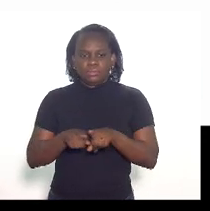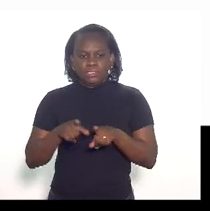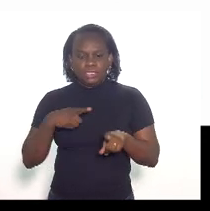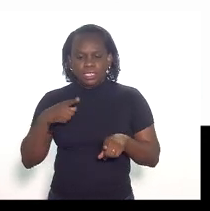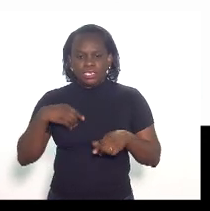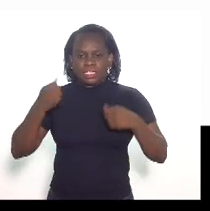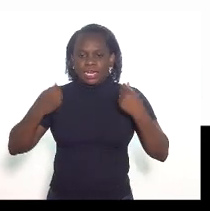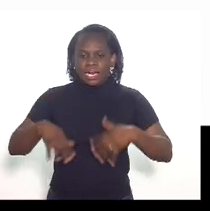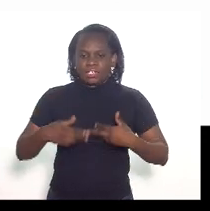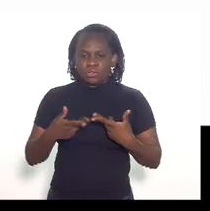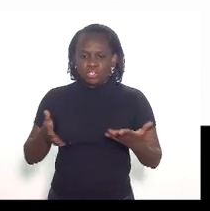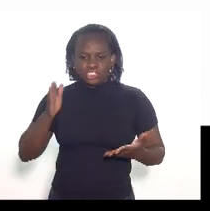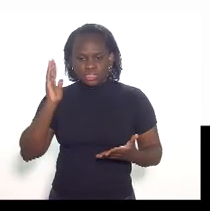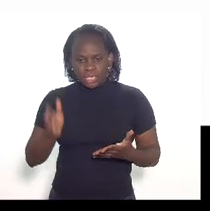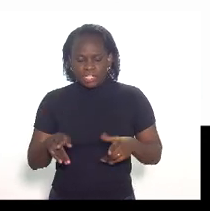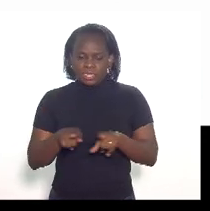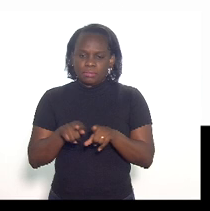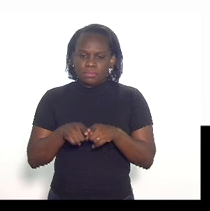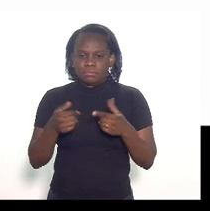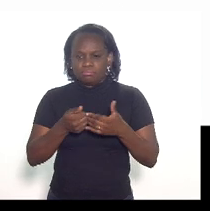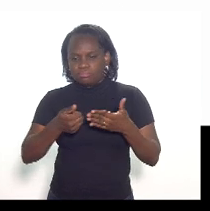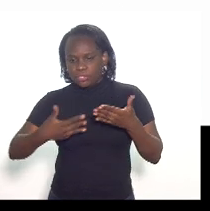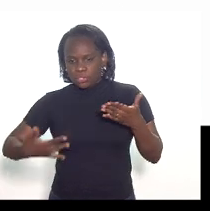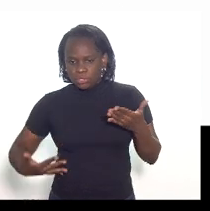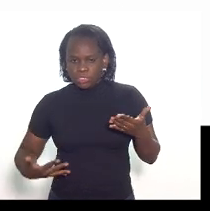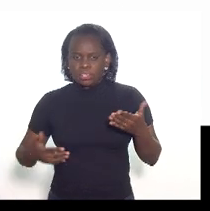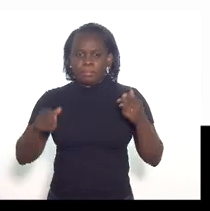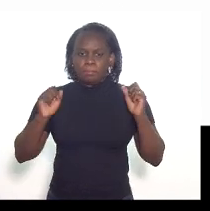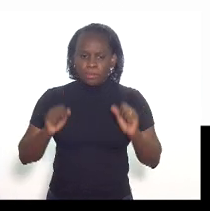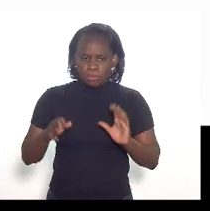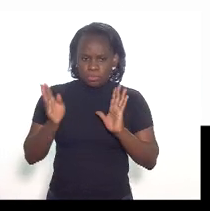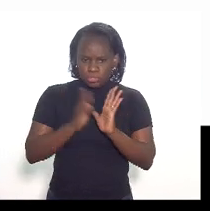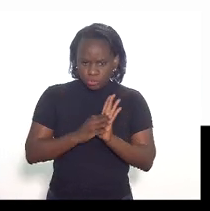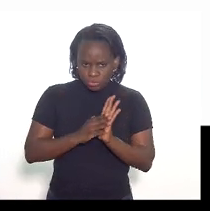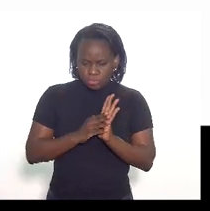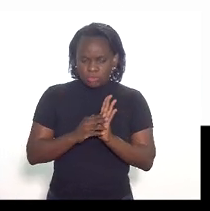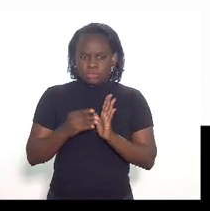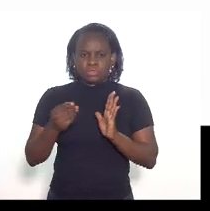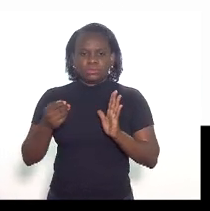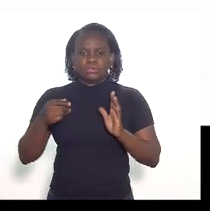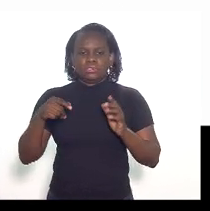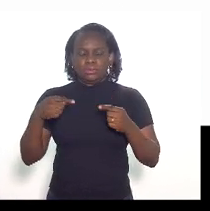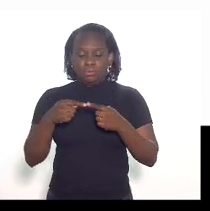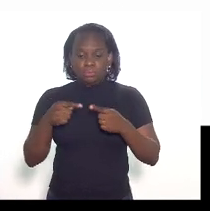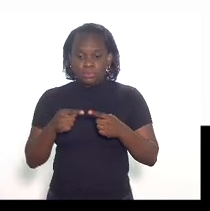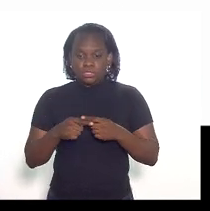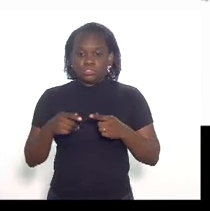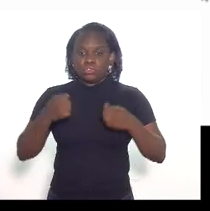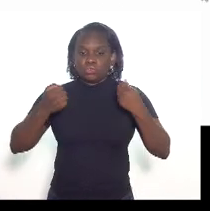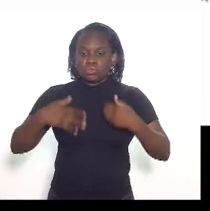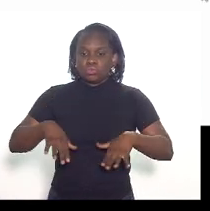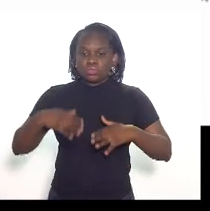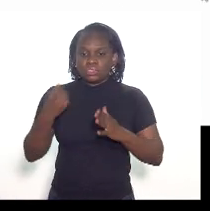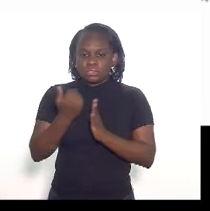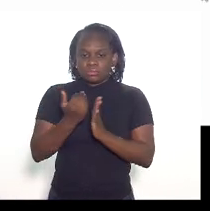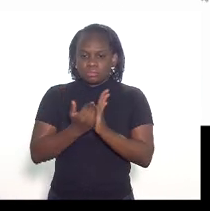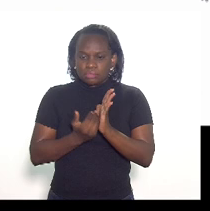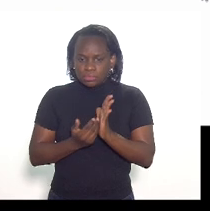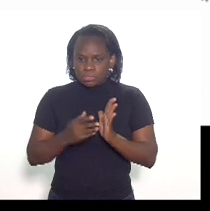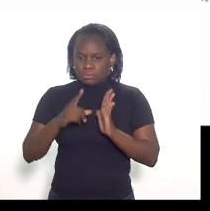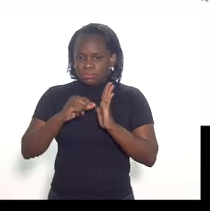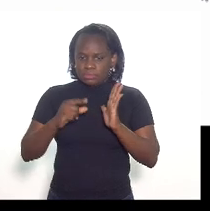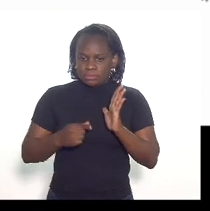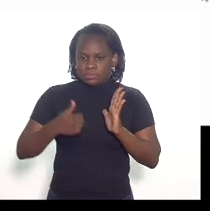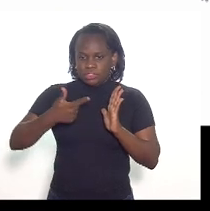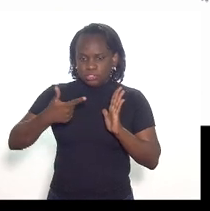custos administrativos diretos e indiretos podem ser inseridos no âmbito de custos operacionais mencionados no parágrafo primeiro